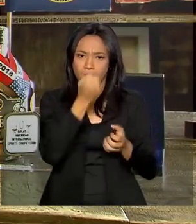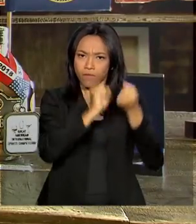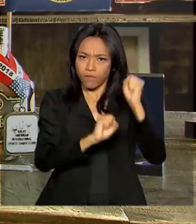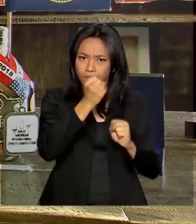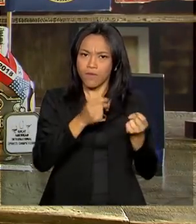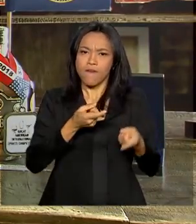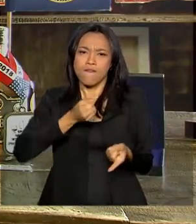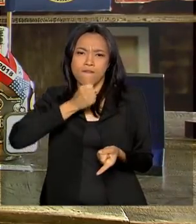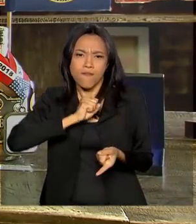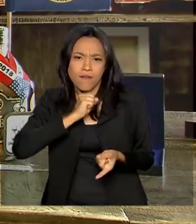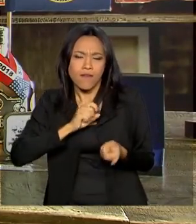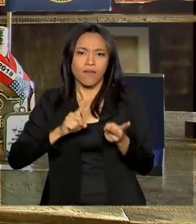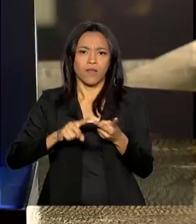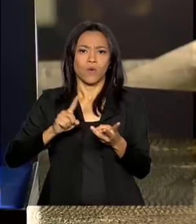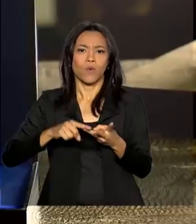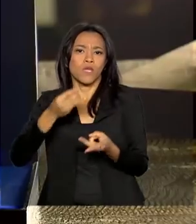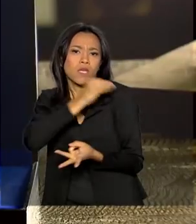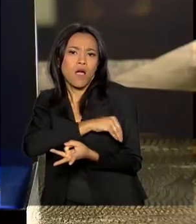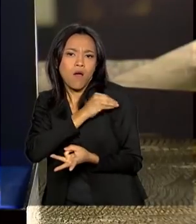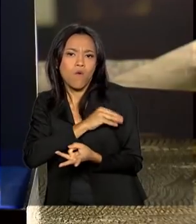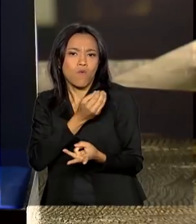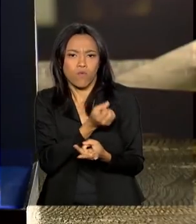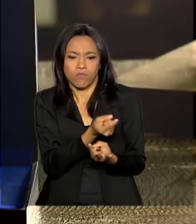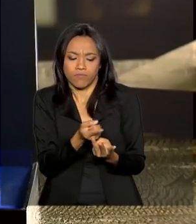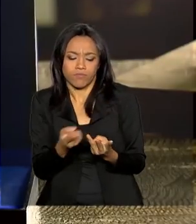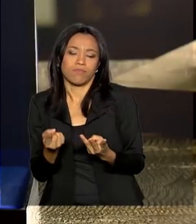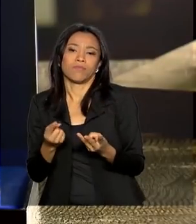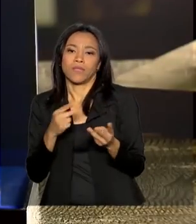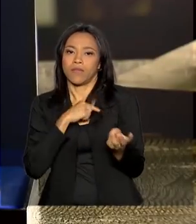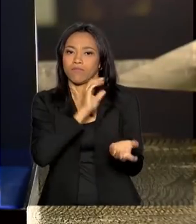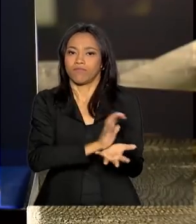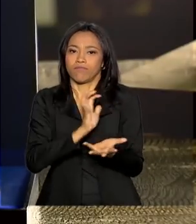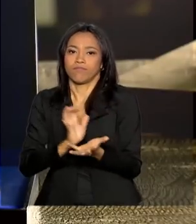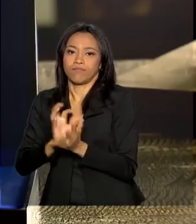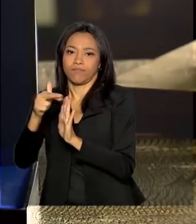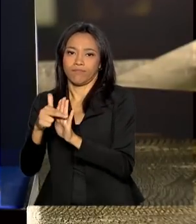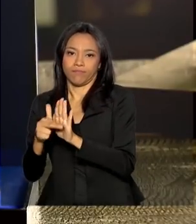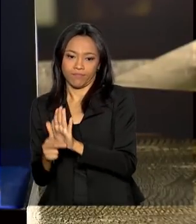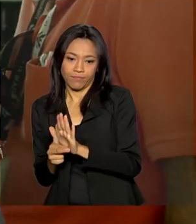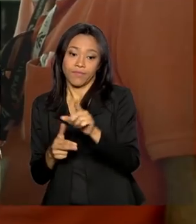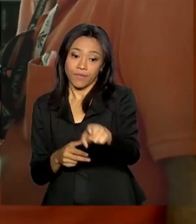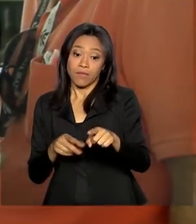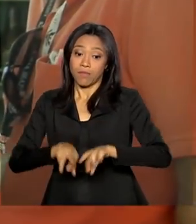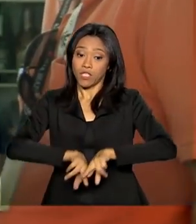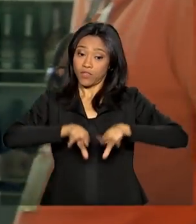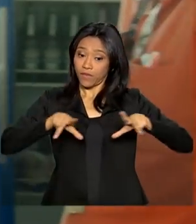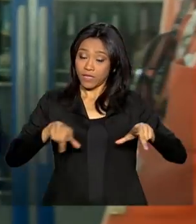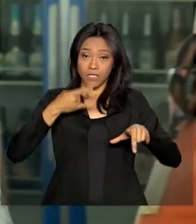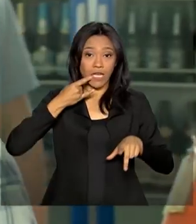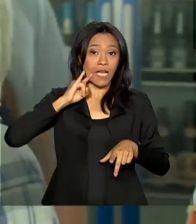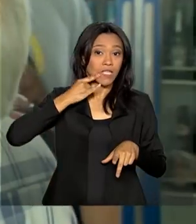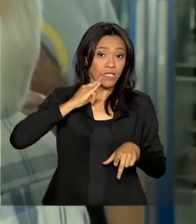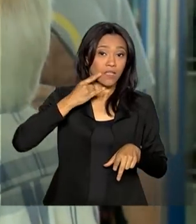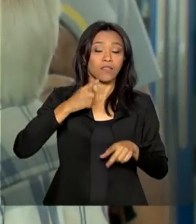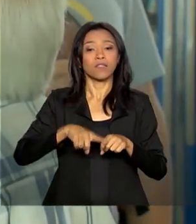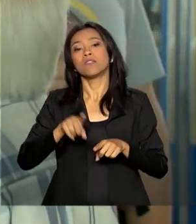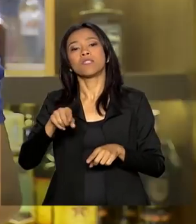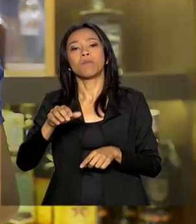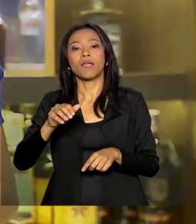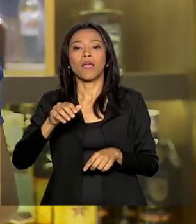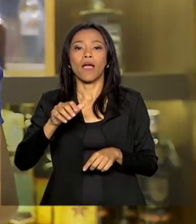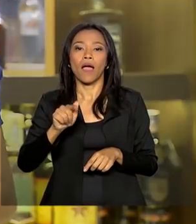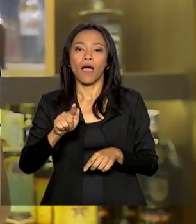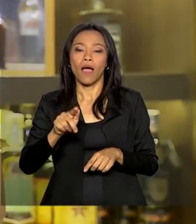envelhecimento e grau alcoólico. Também faz a distinção entre cachaça e aguardente e define aromas e sabores.